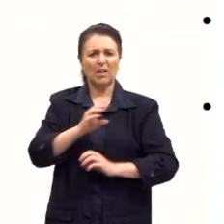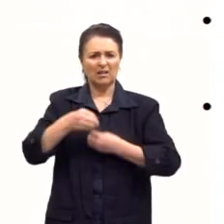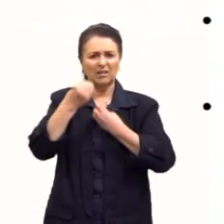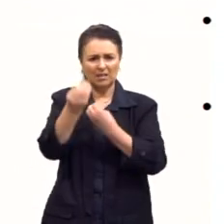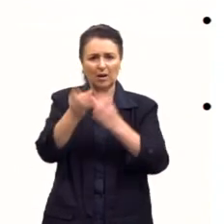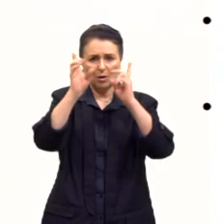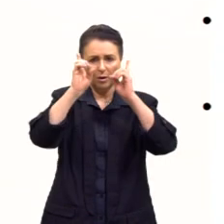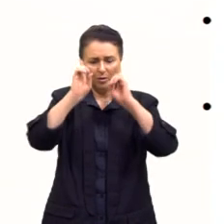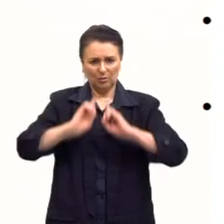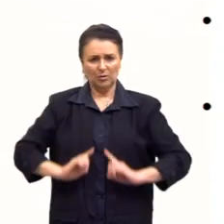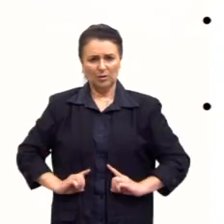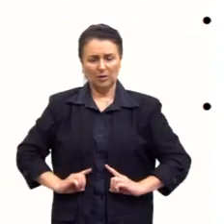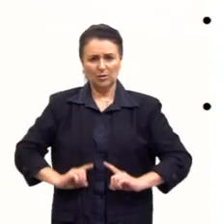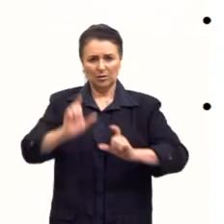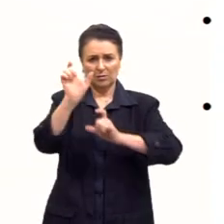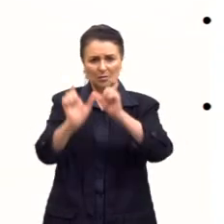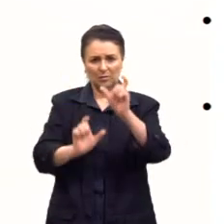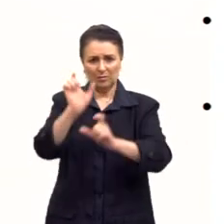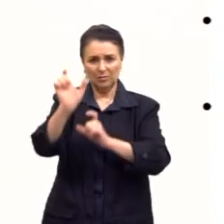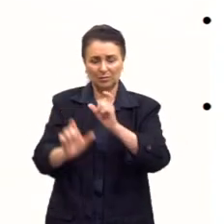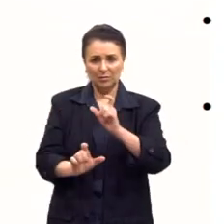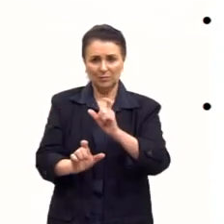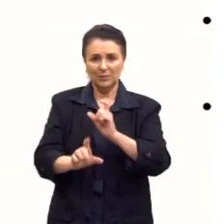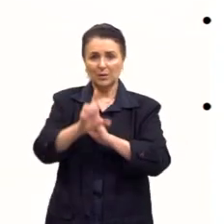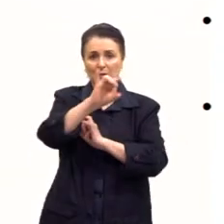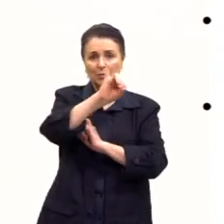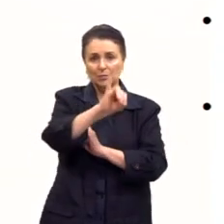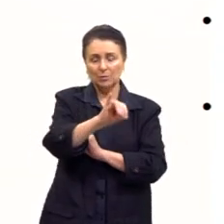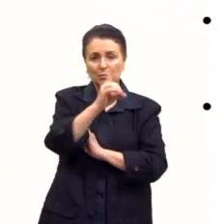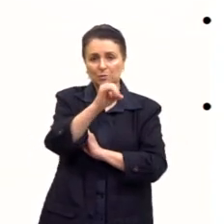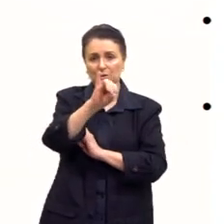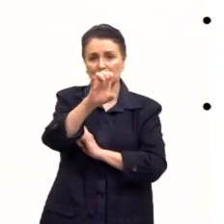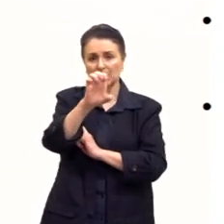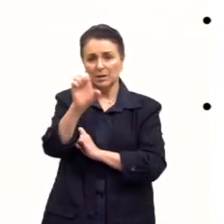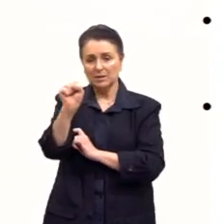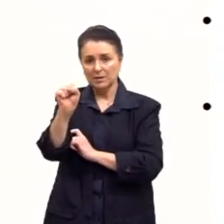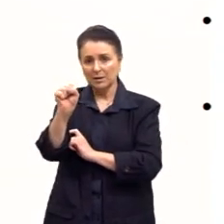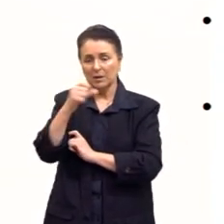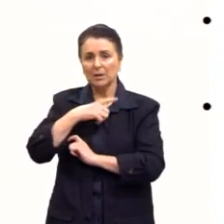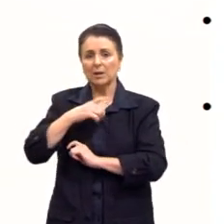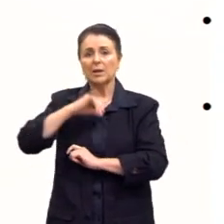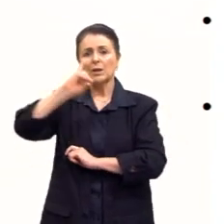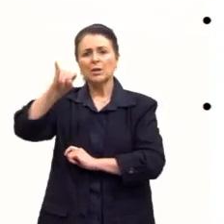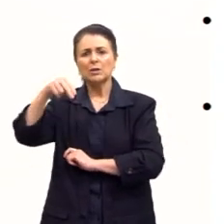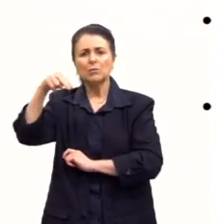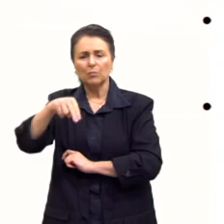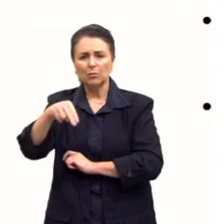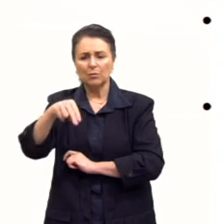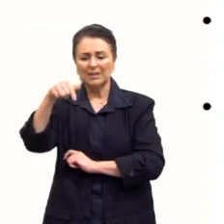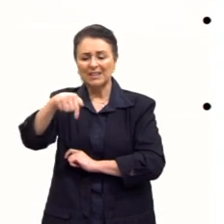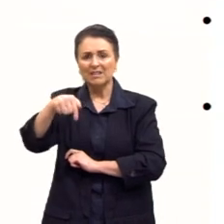DIEESE, o salário mínimo em 2022, em junho, deveria ser de R$